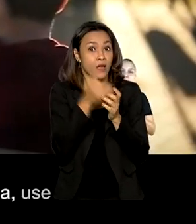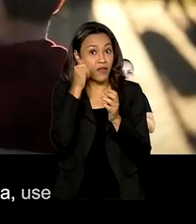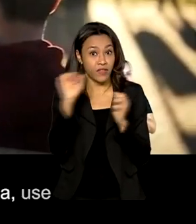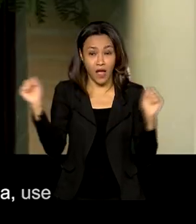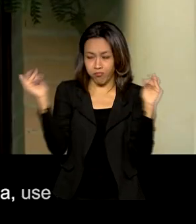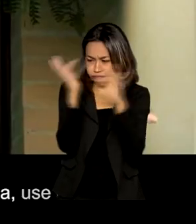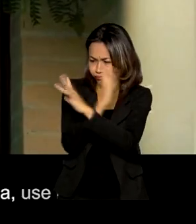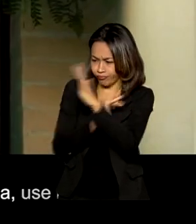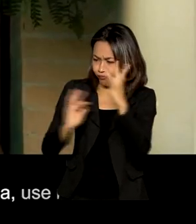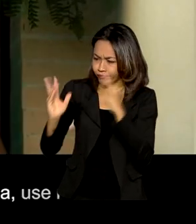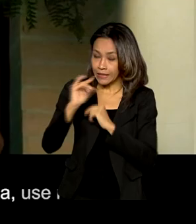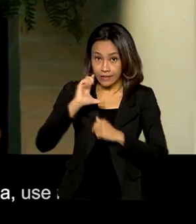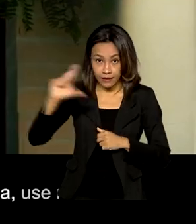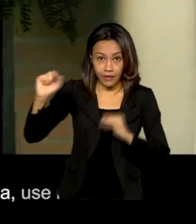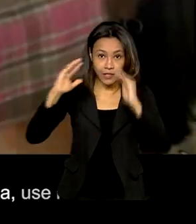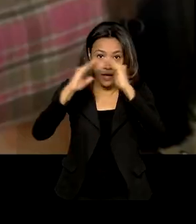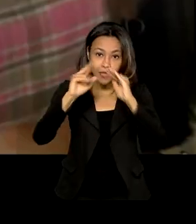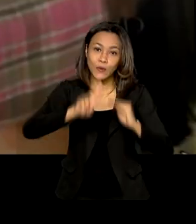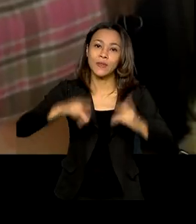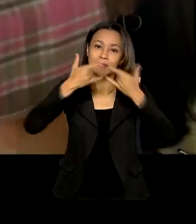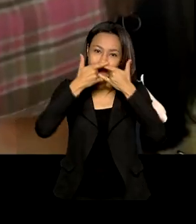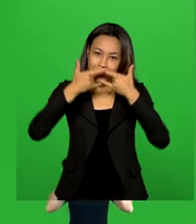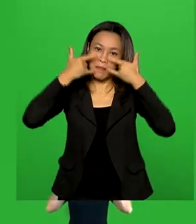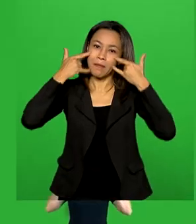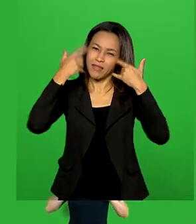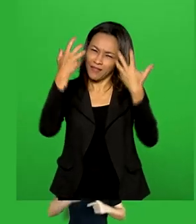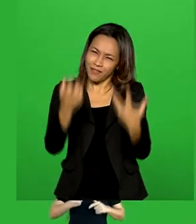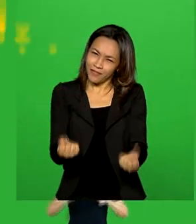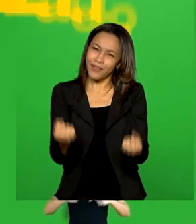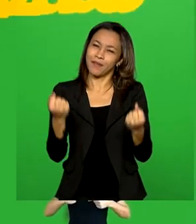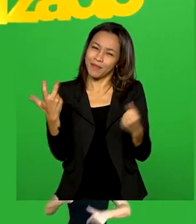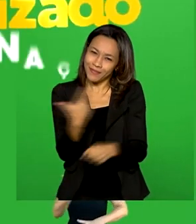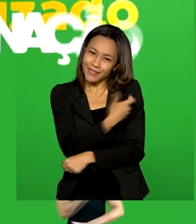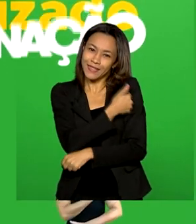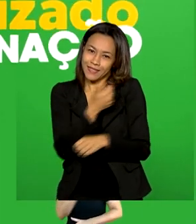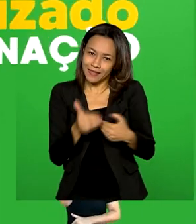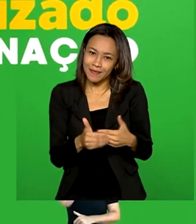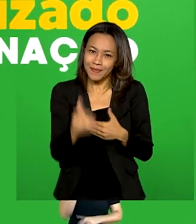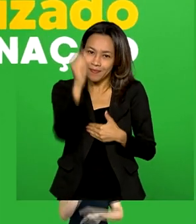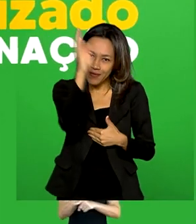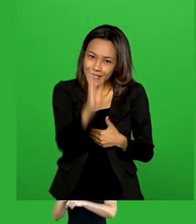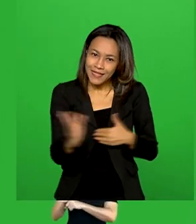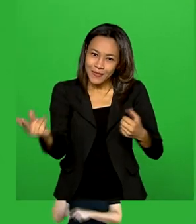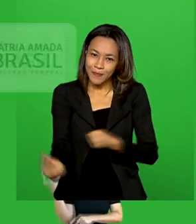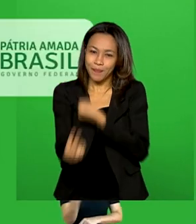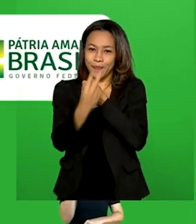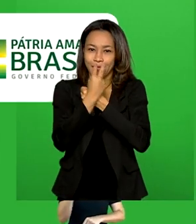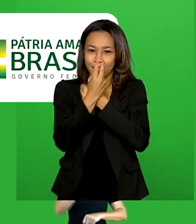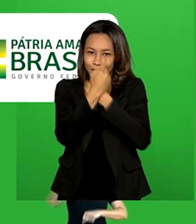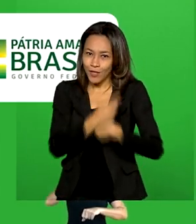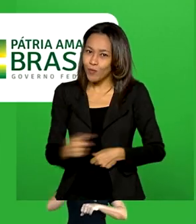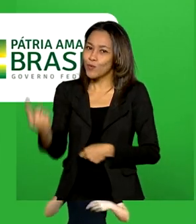aglomerações e, ao sair de casa, use máscara. Vamos em frente com a vacinação. Brasil imunizado. Somos uma só nação. imunizado. Brasil